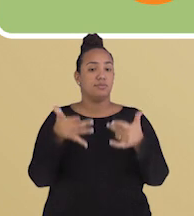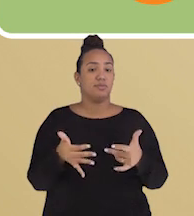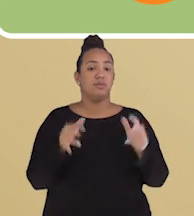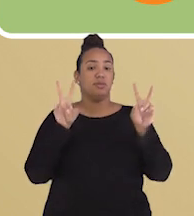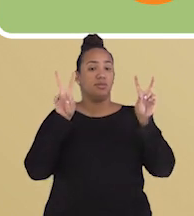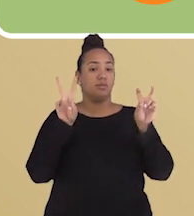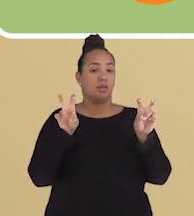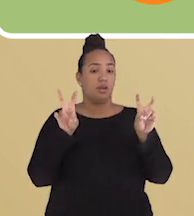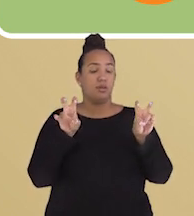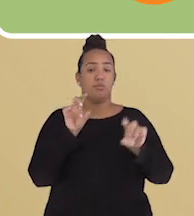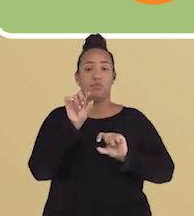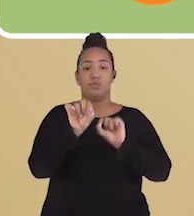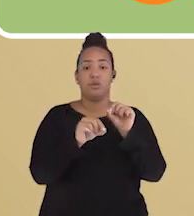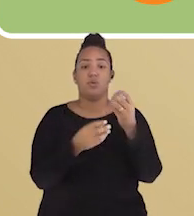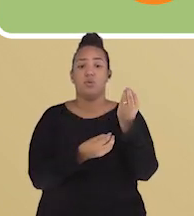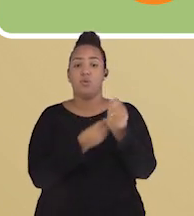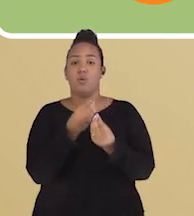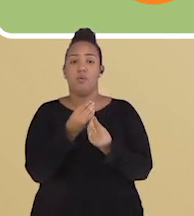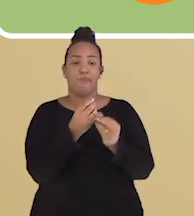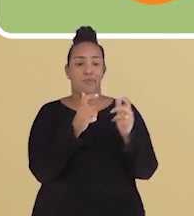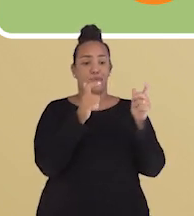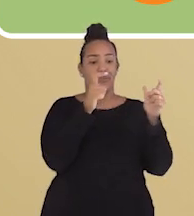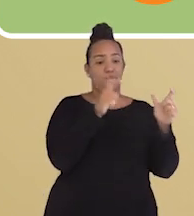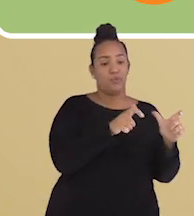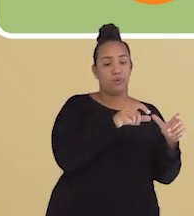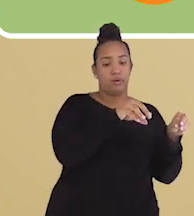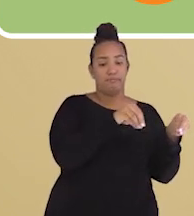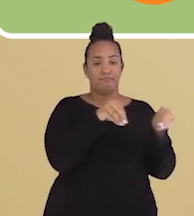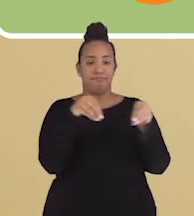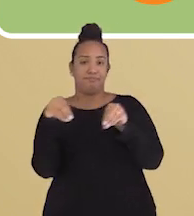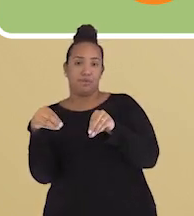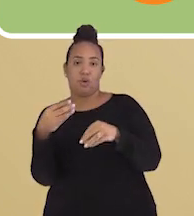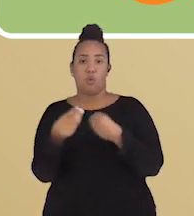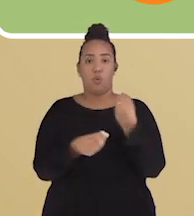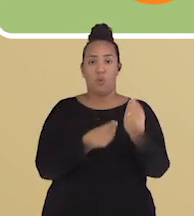sobre as várias formas de ir de um lugar para o outro.